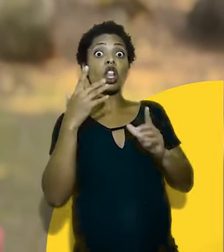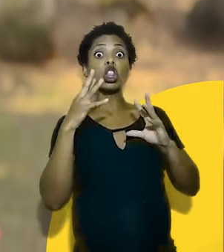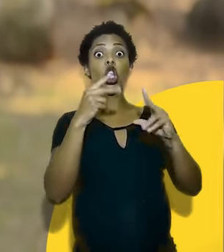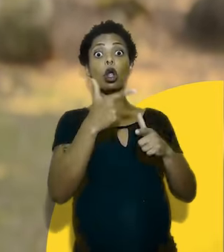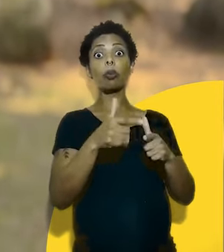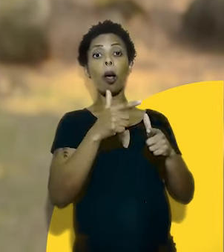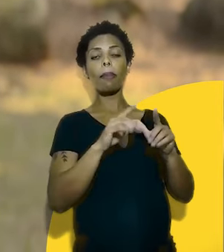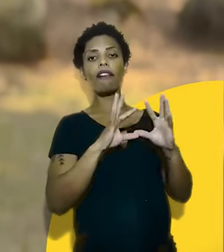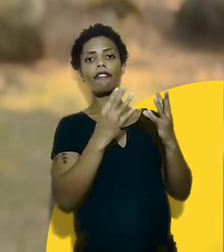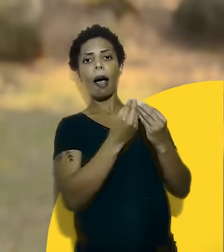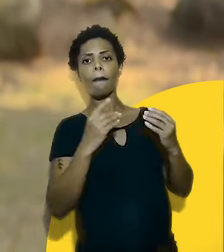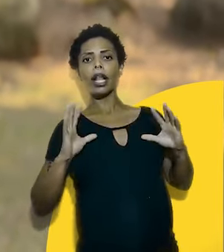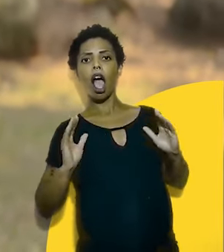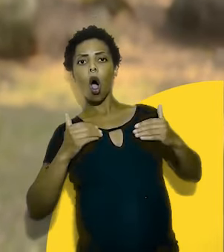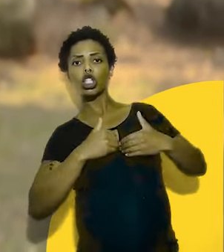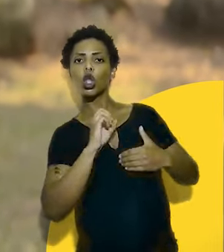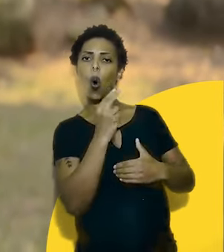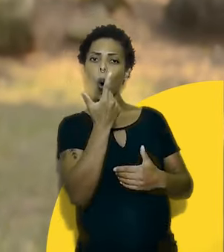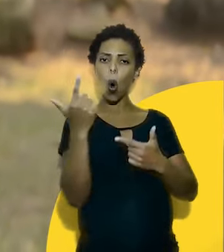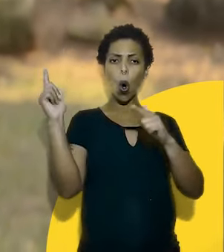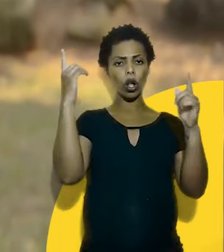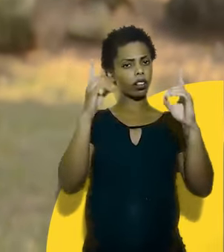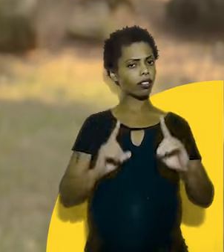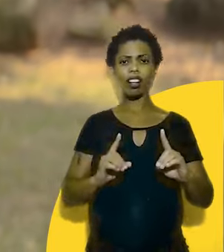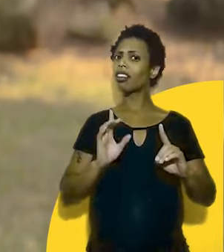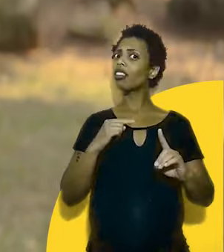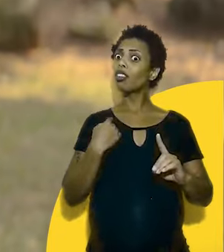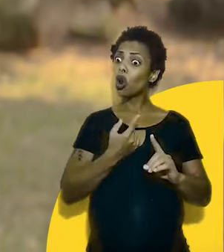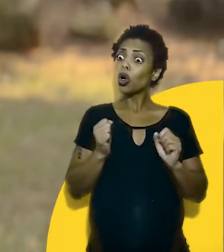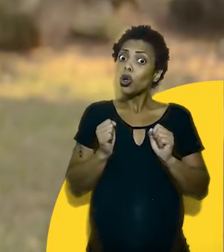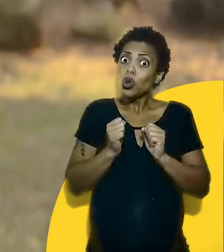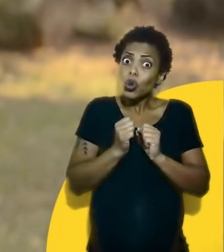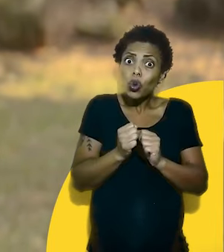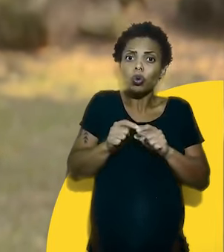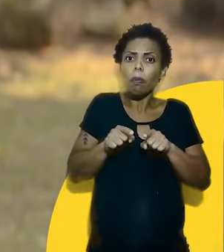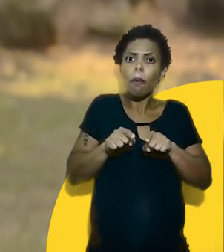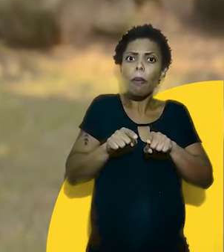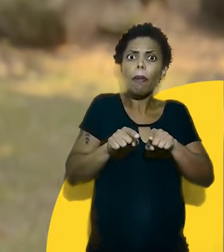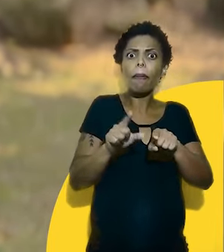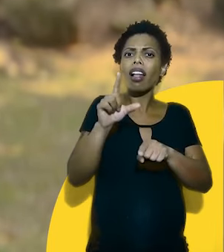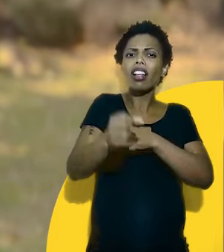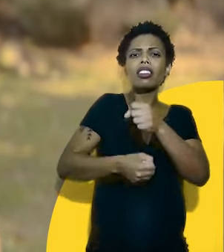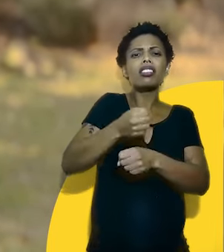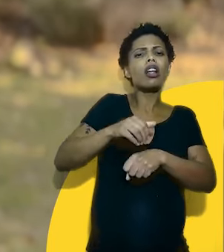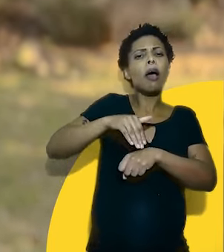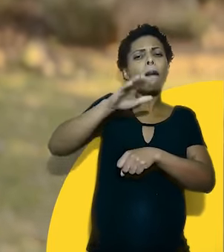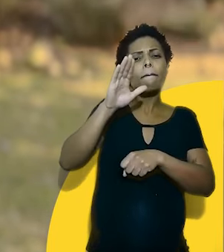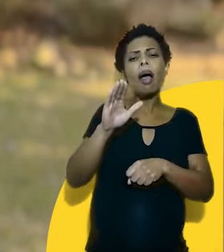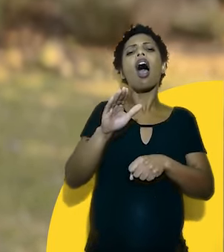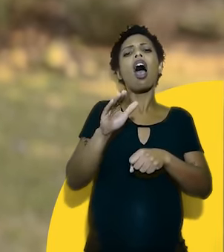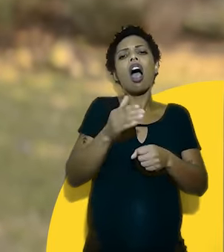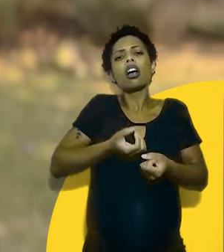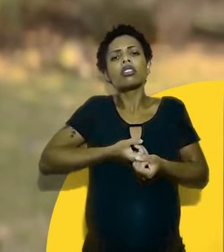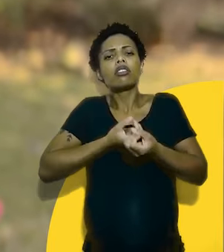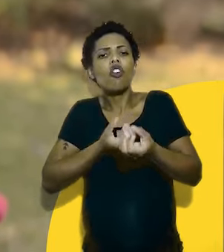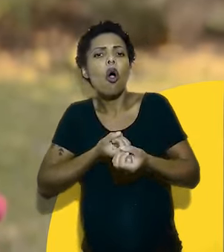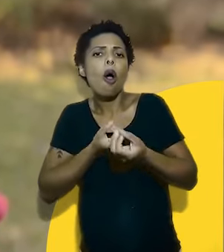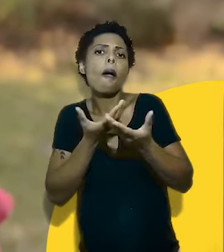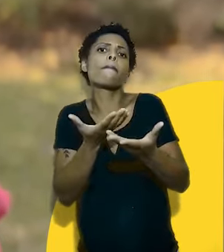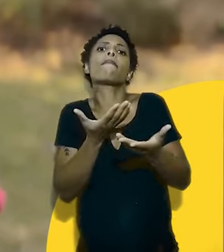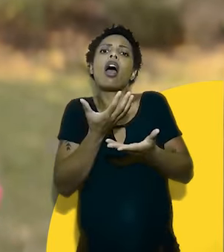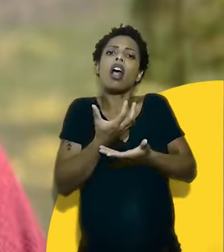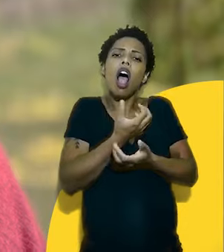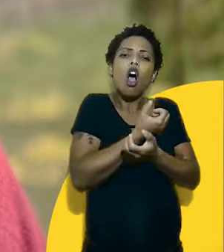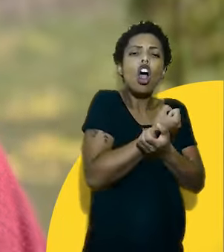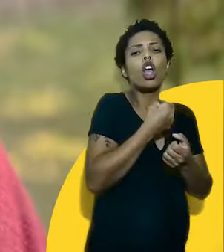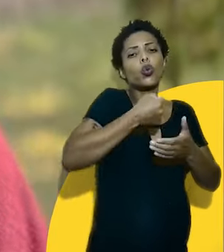autistas ou de pessoas com outras deficiências. A gente está junto há mais de 10 anos, caminhando junto, acolhendo, informando, lutando